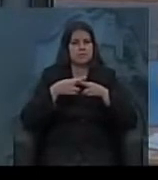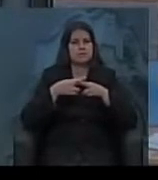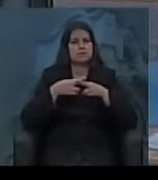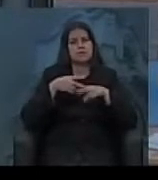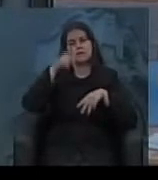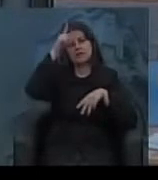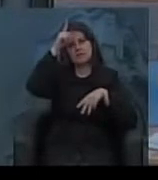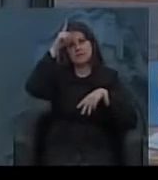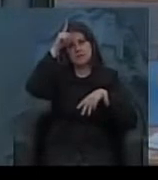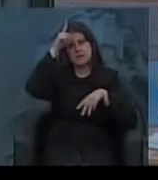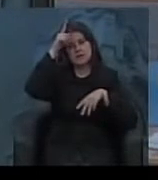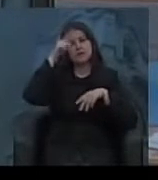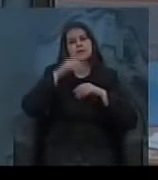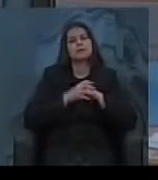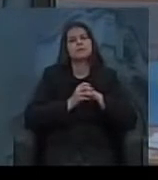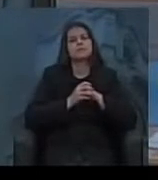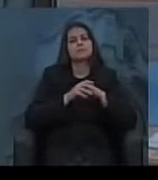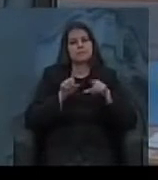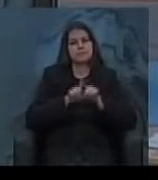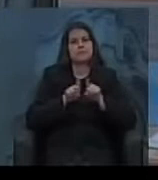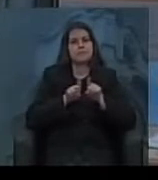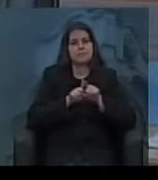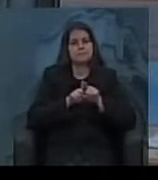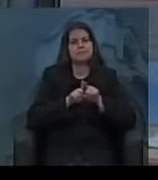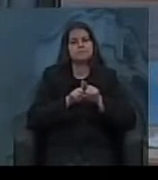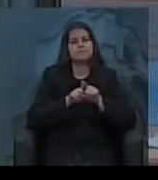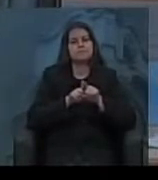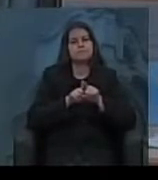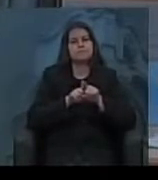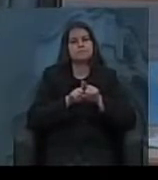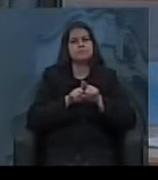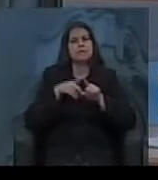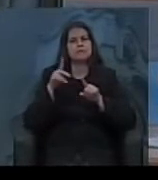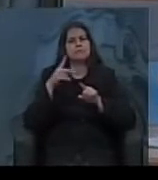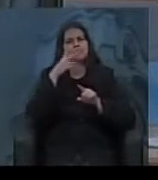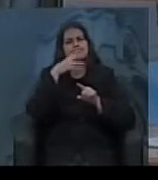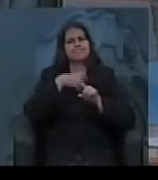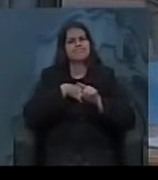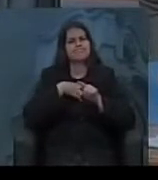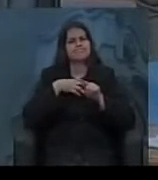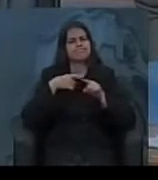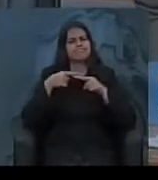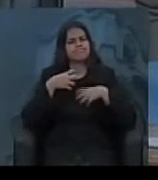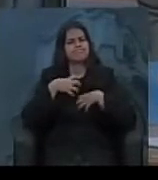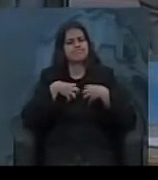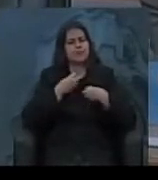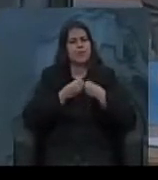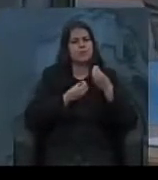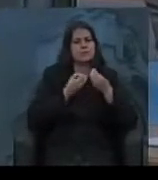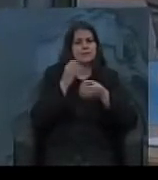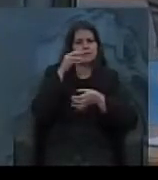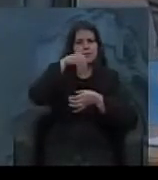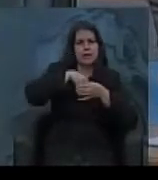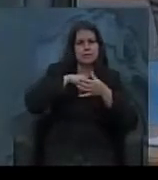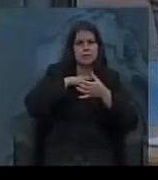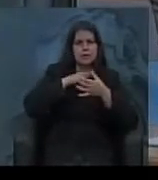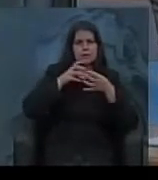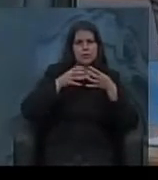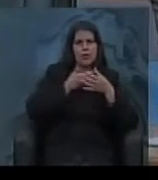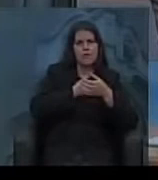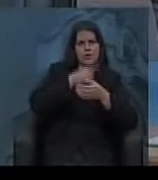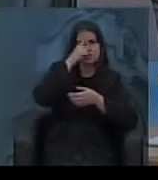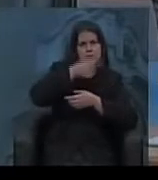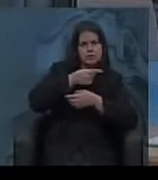Alemanha, Itália e Japão, principalmente. E aí ele fica numa contradição. Ou seja, se internamente ele tem uma ditadura,